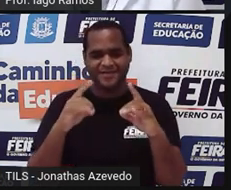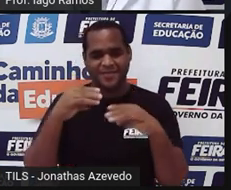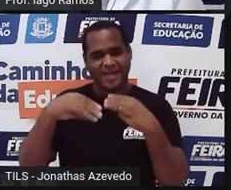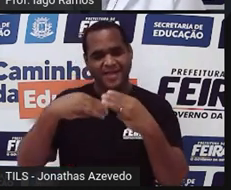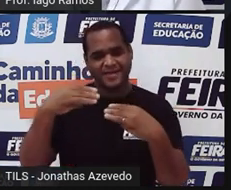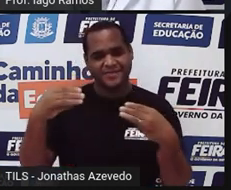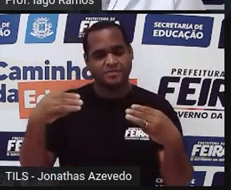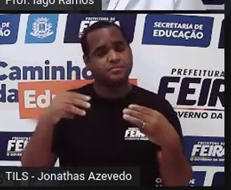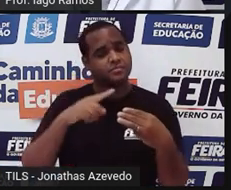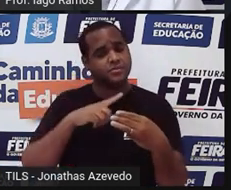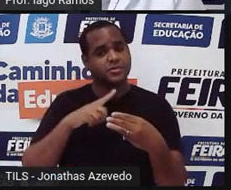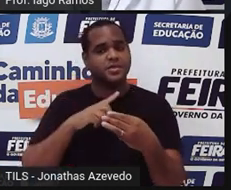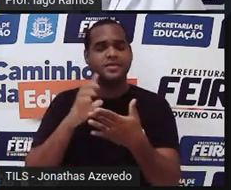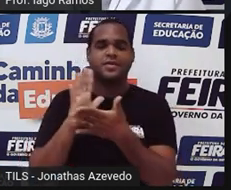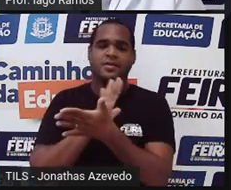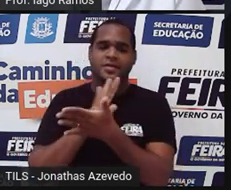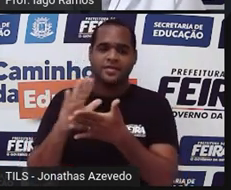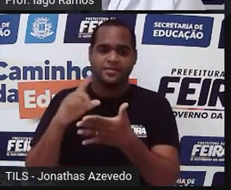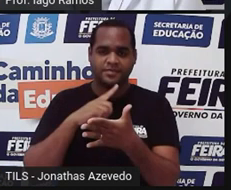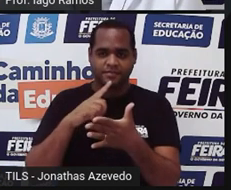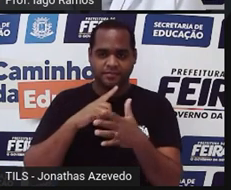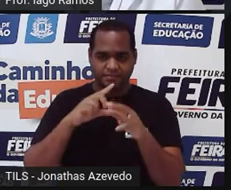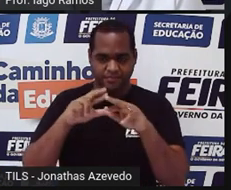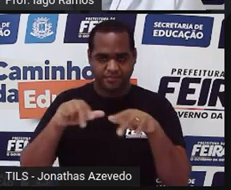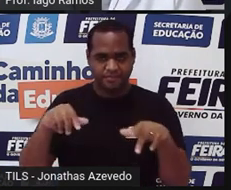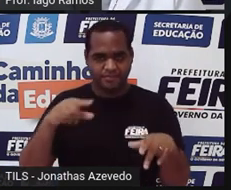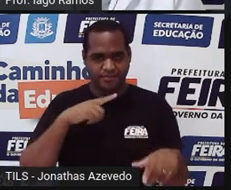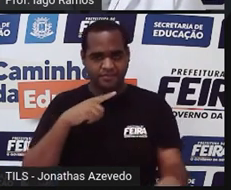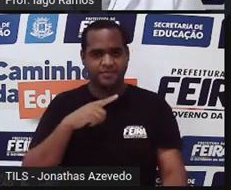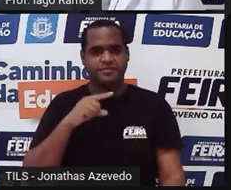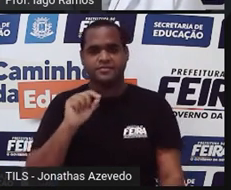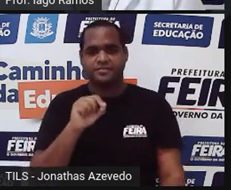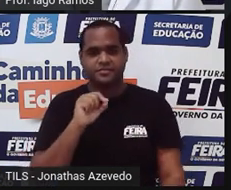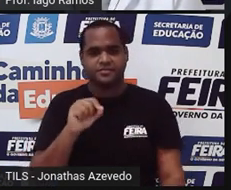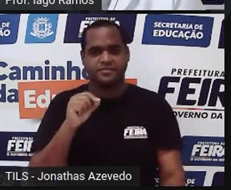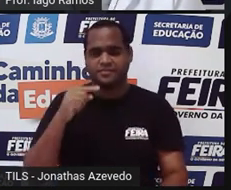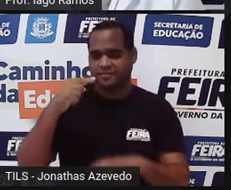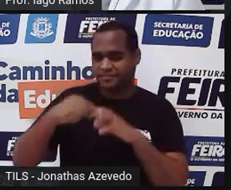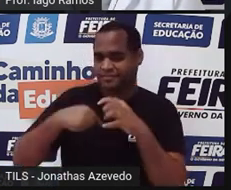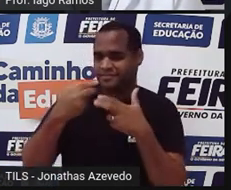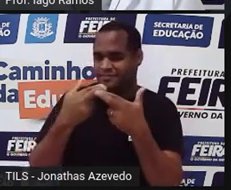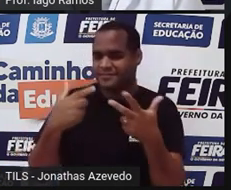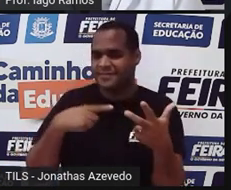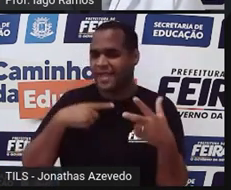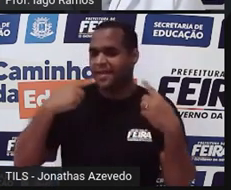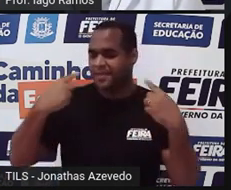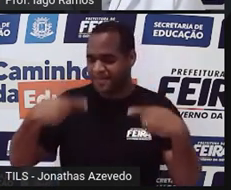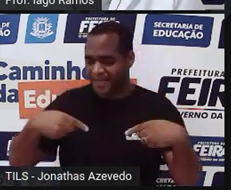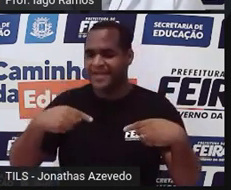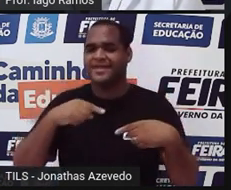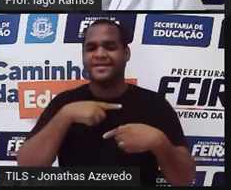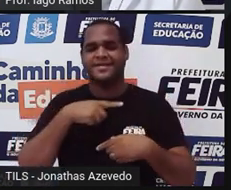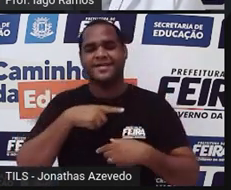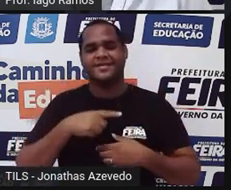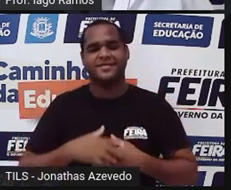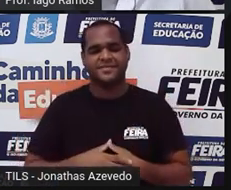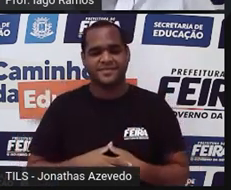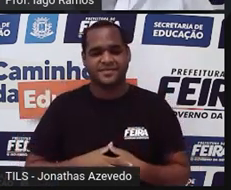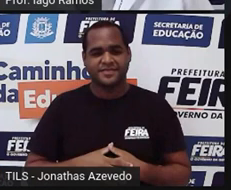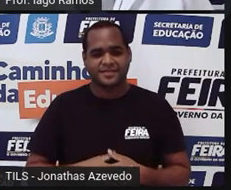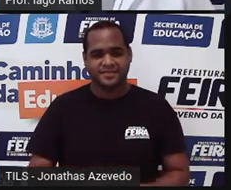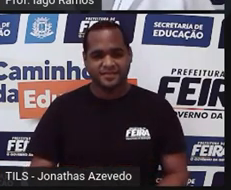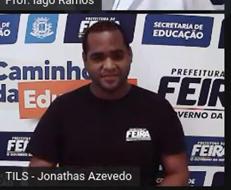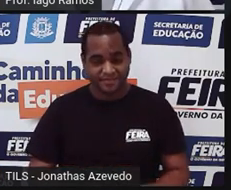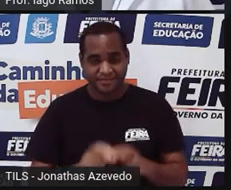Tem lugares no mundo que fazem esse tipo de competição. Pois é, é exatamente isso aí.